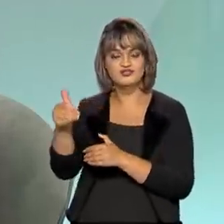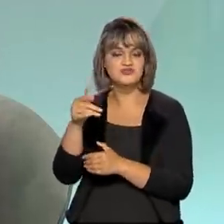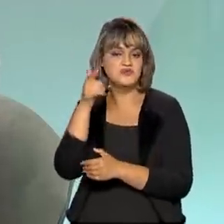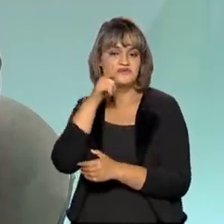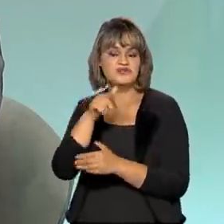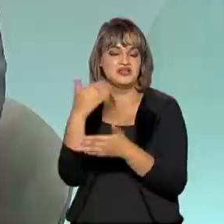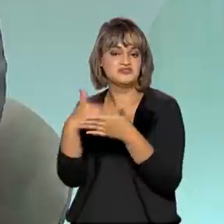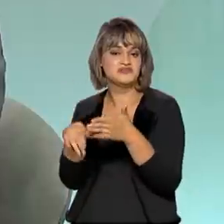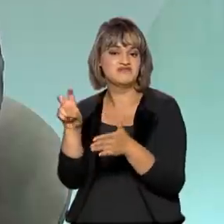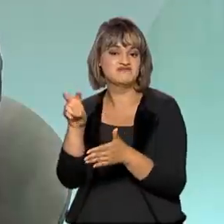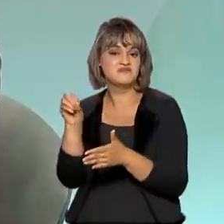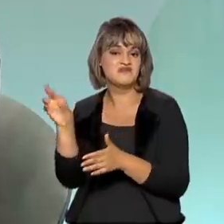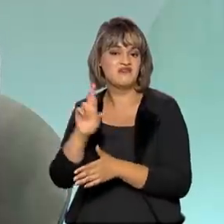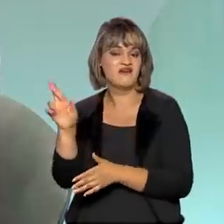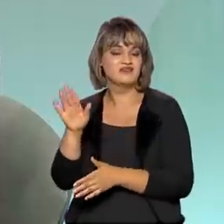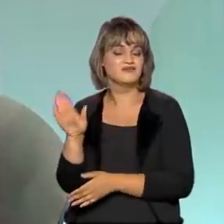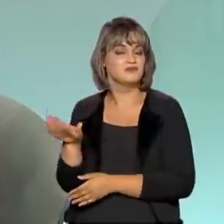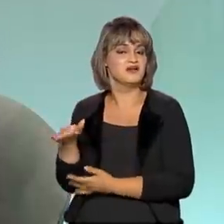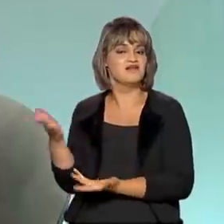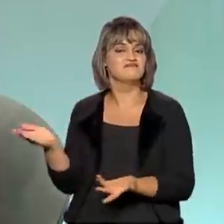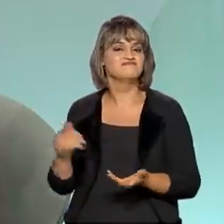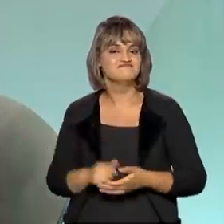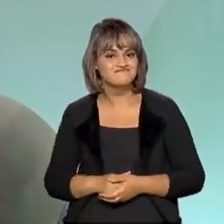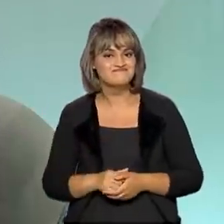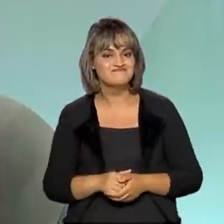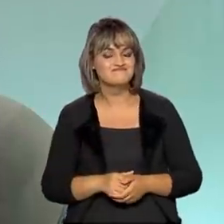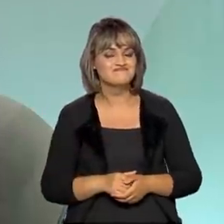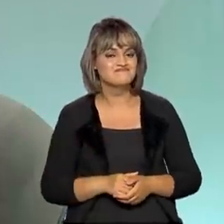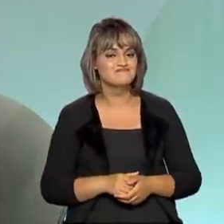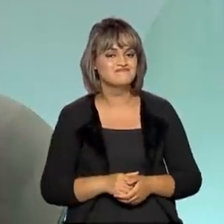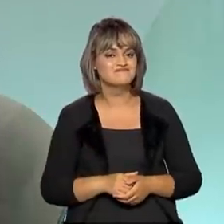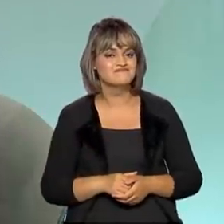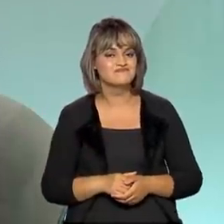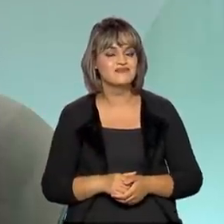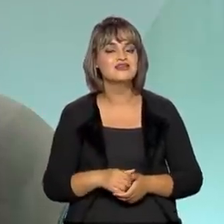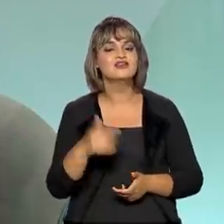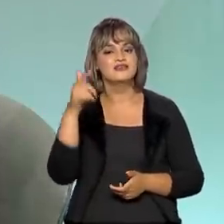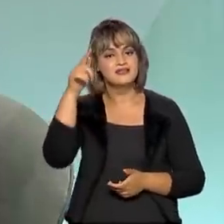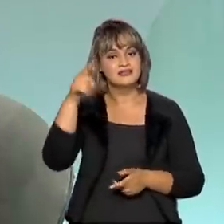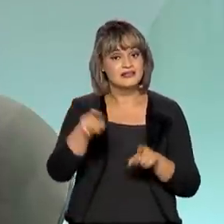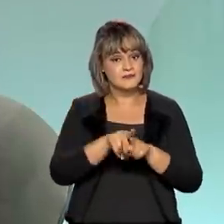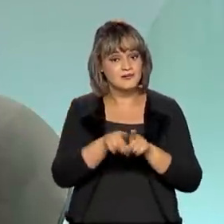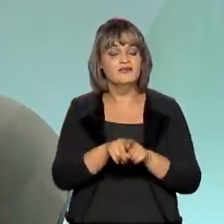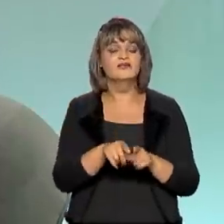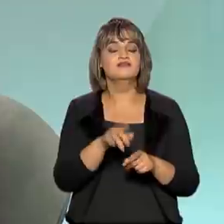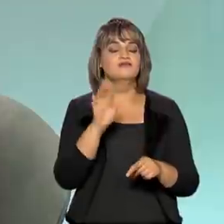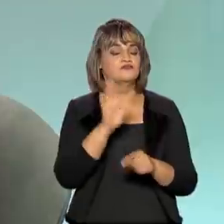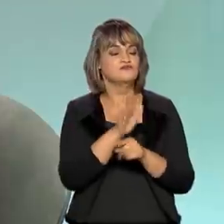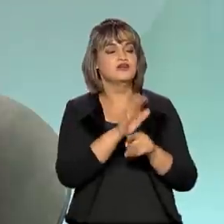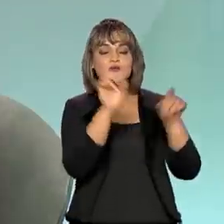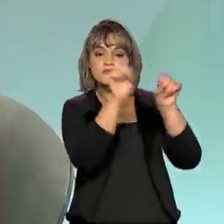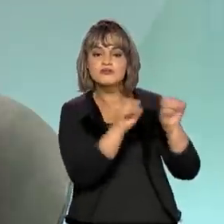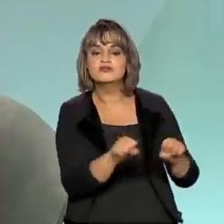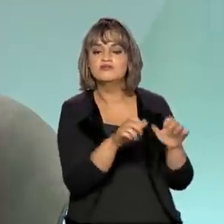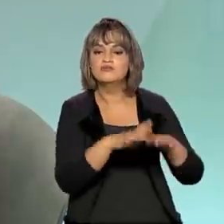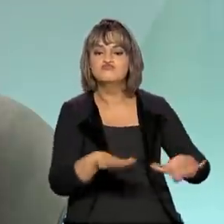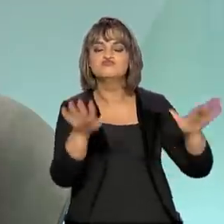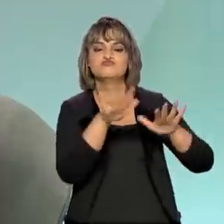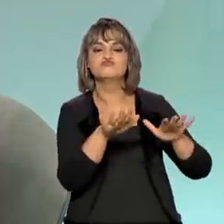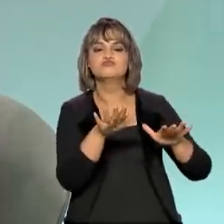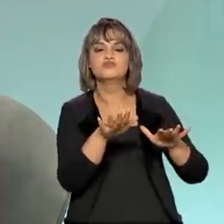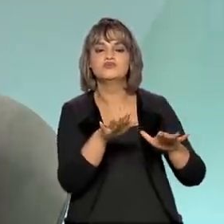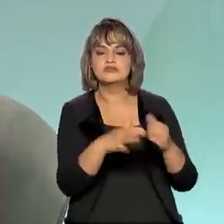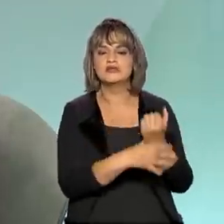vai ter uma conta mais barata e vai contribuir para que o sistema, como um todo, tenha